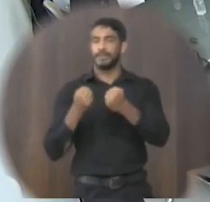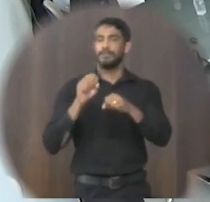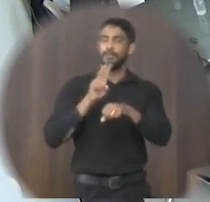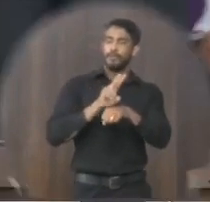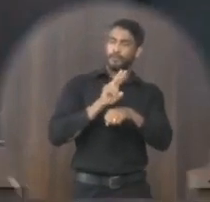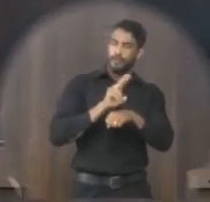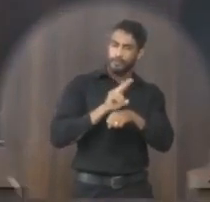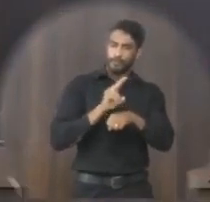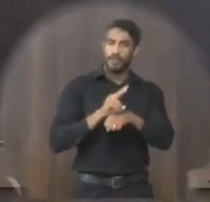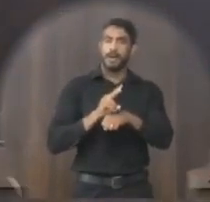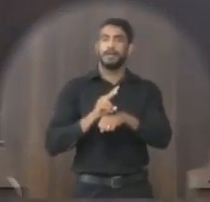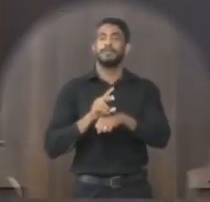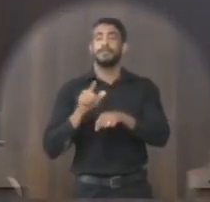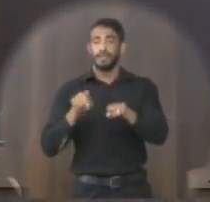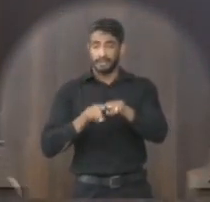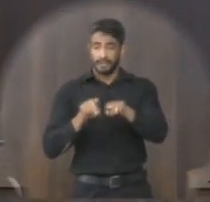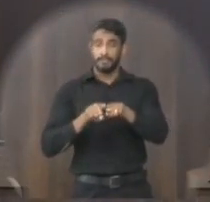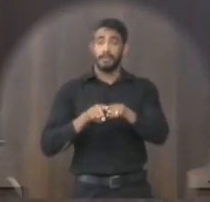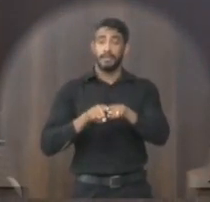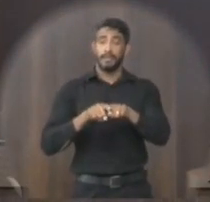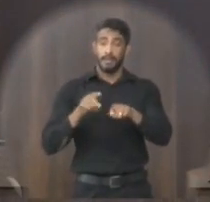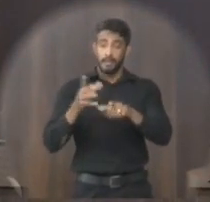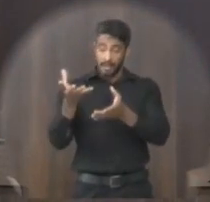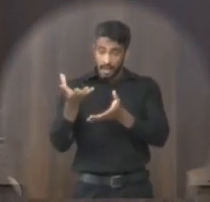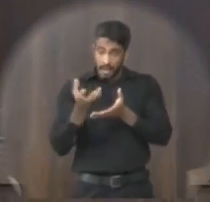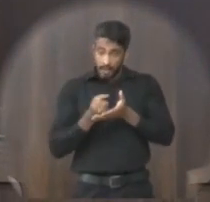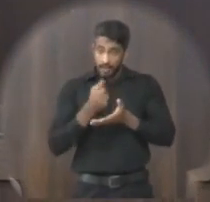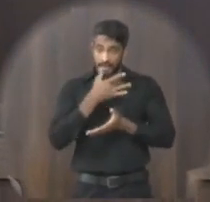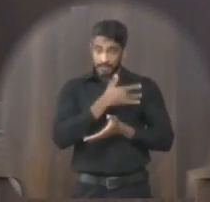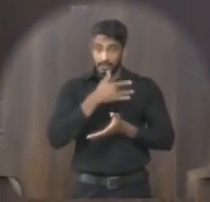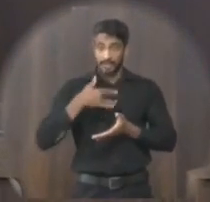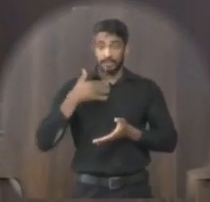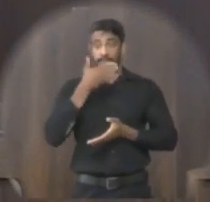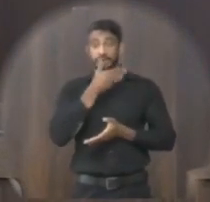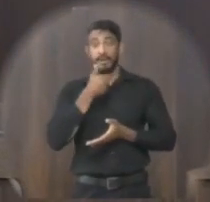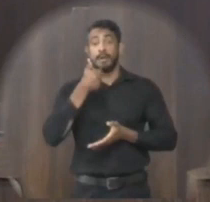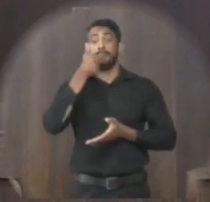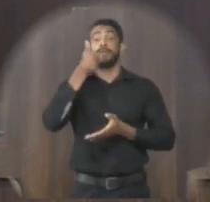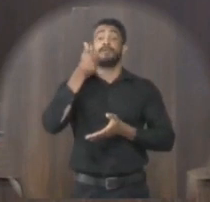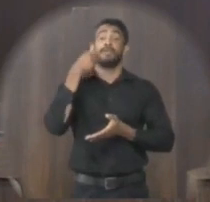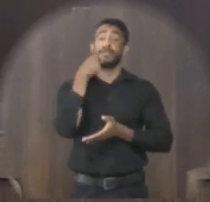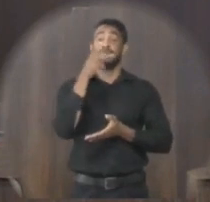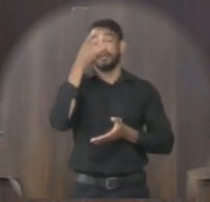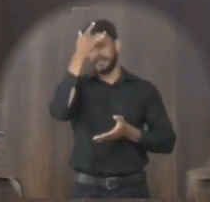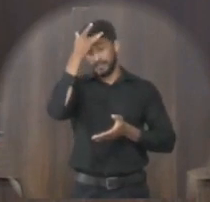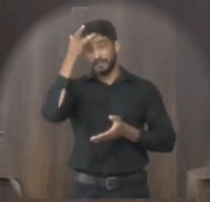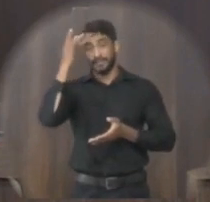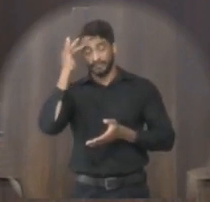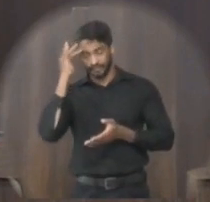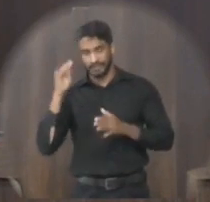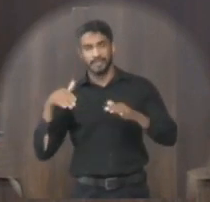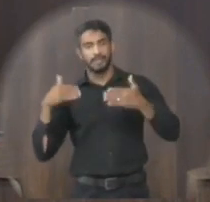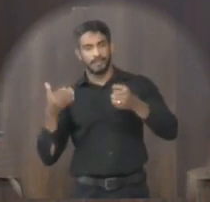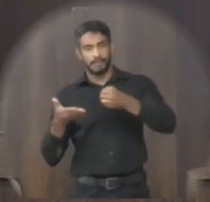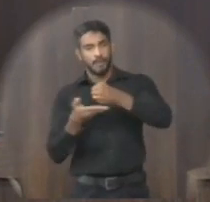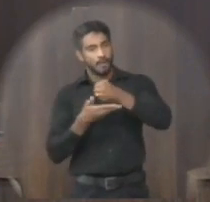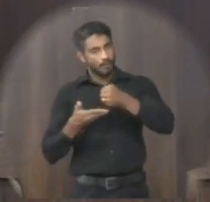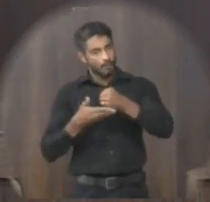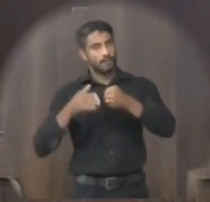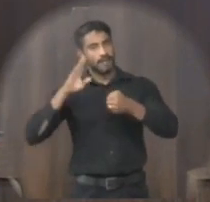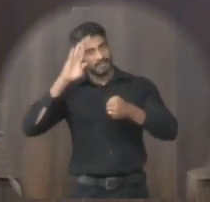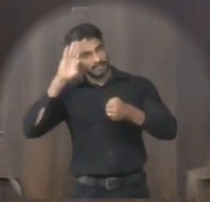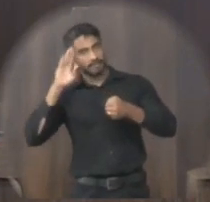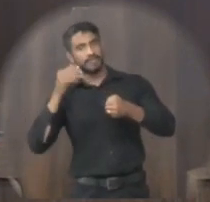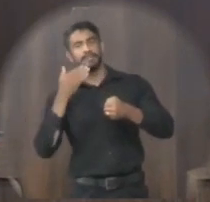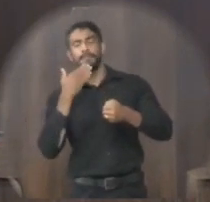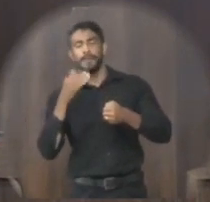tratamento é a recuperação da saúde com ênfase no movimento e melhoria da função dos pacientes com base nas premissas acima